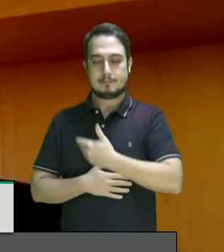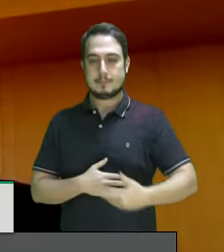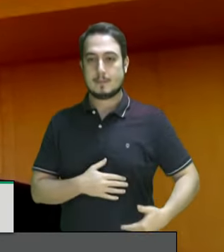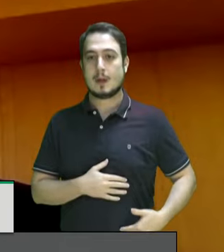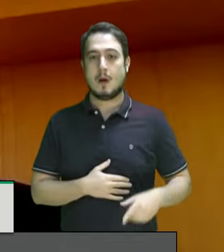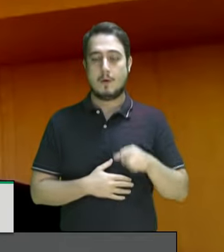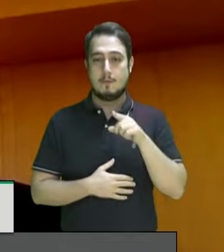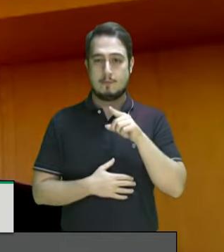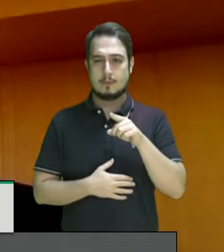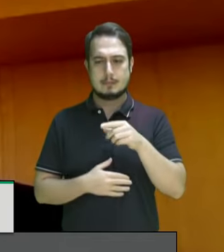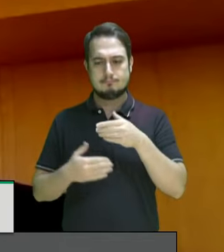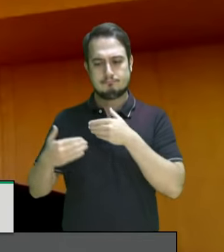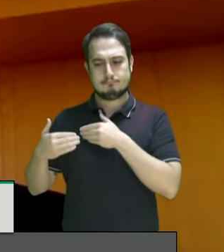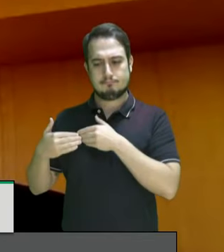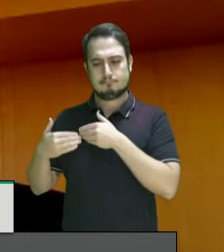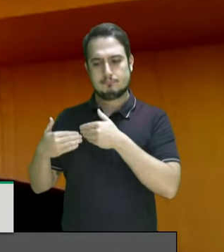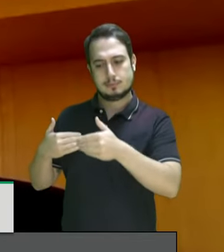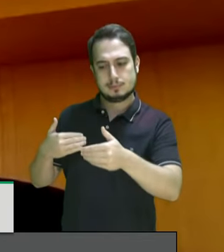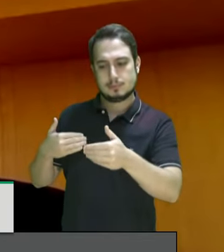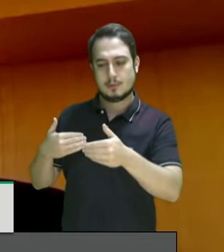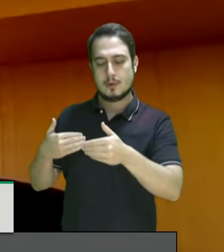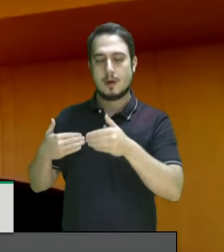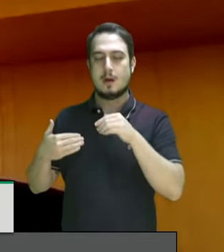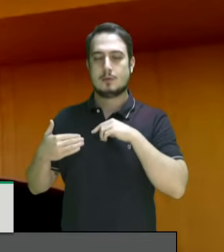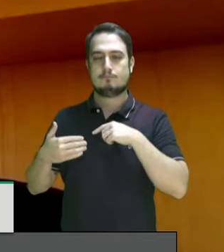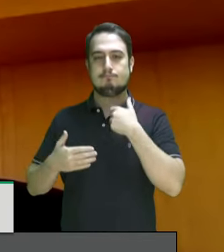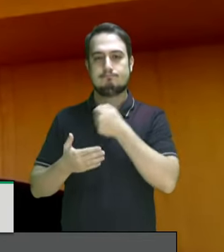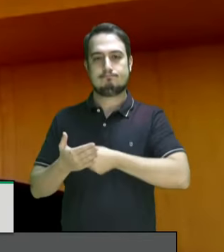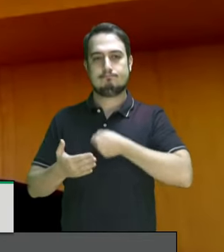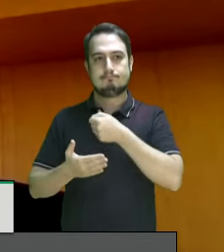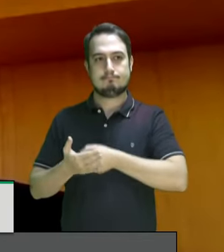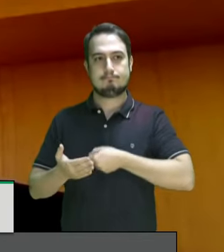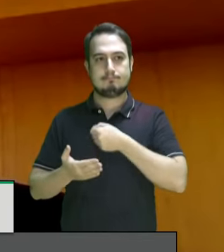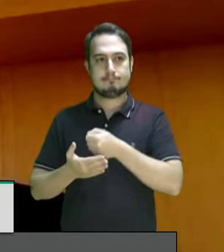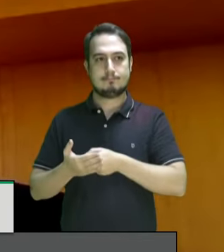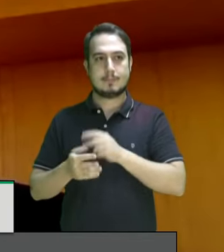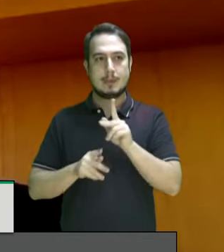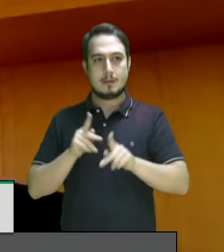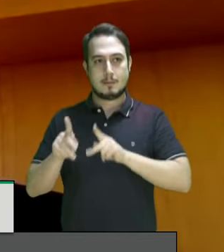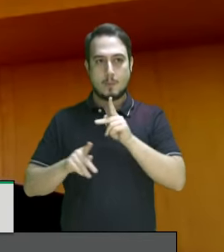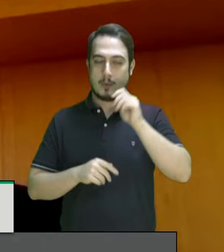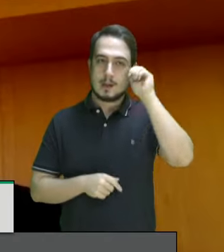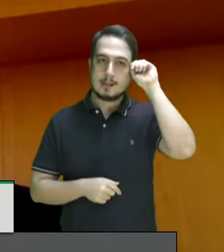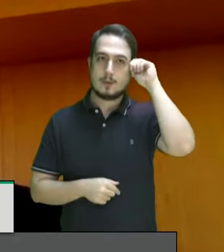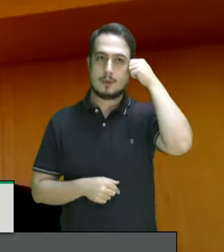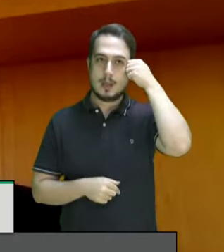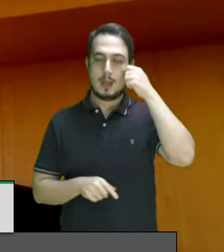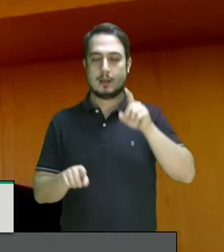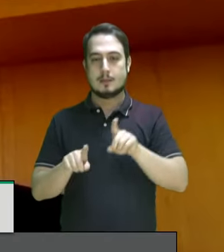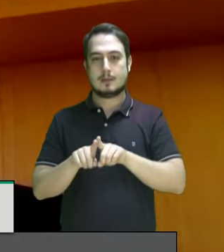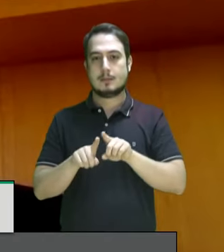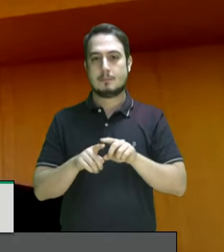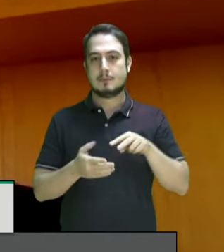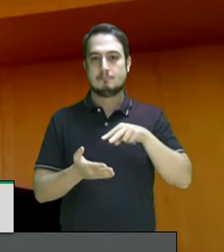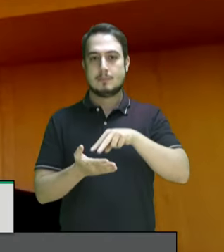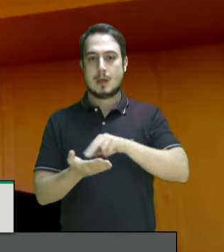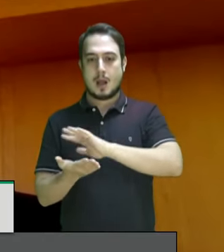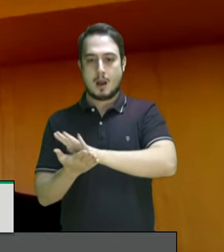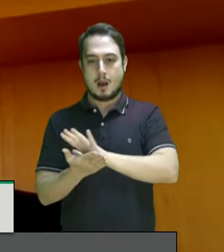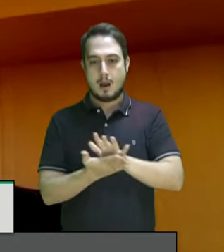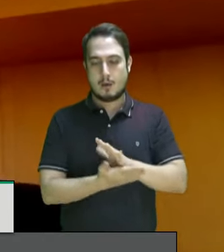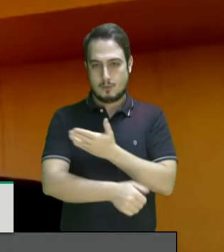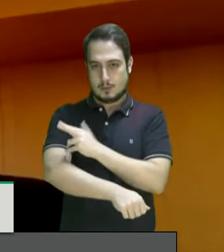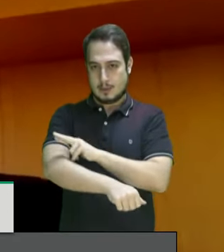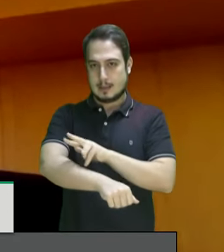uma trajetória de luta junto à população negra e de enfrentamento ao racismo quero também